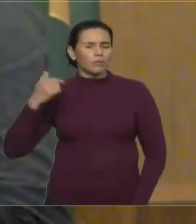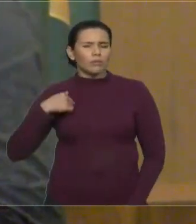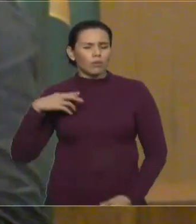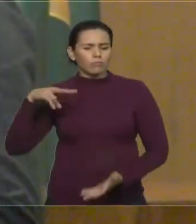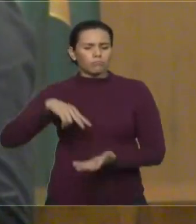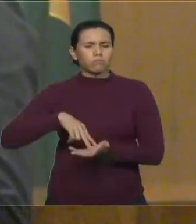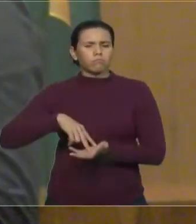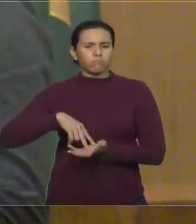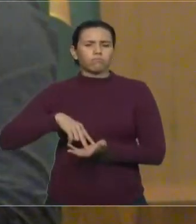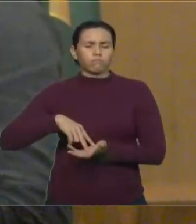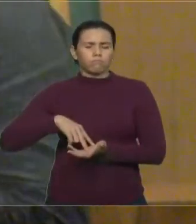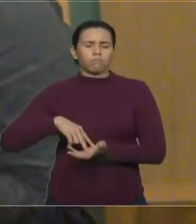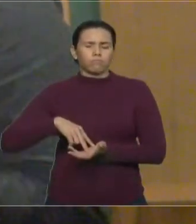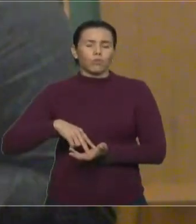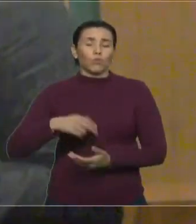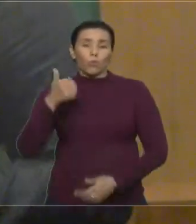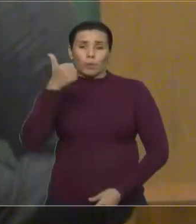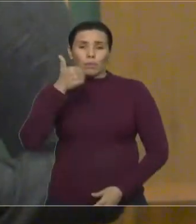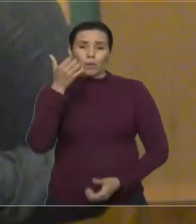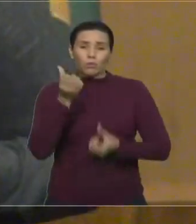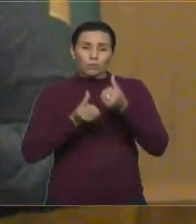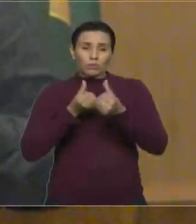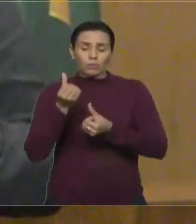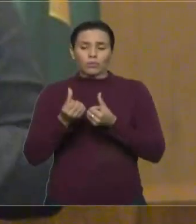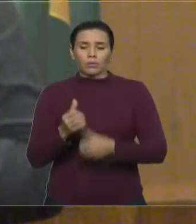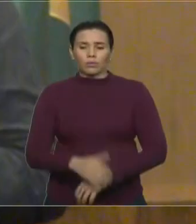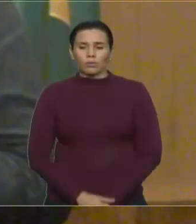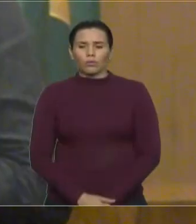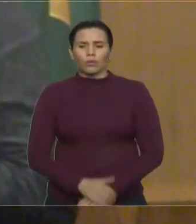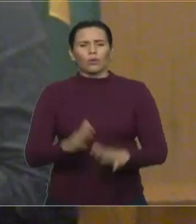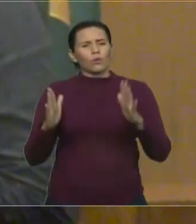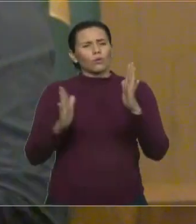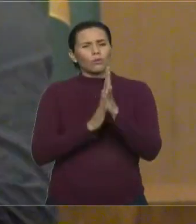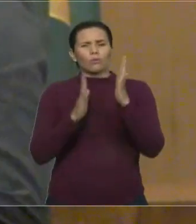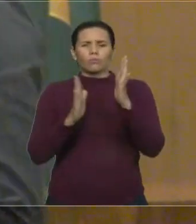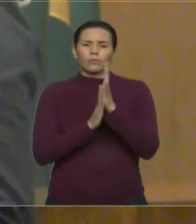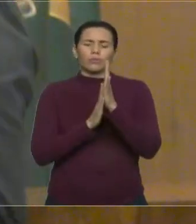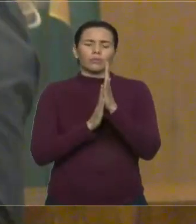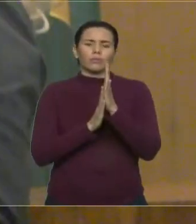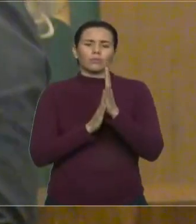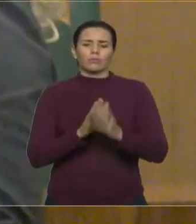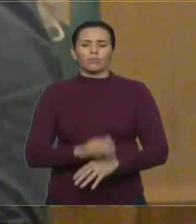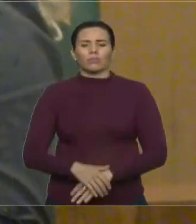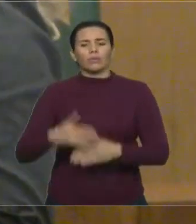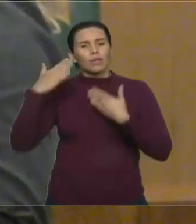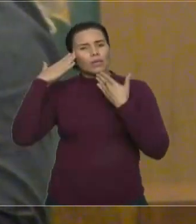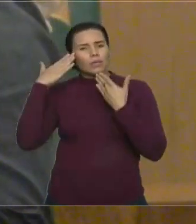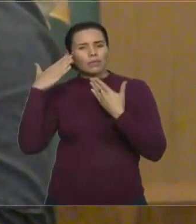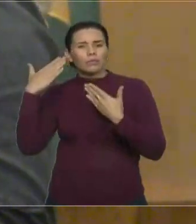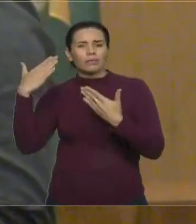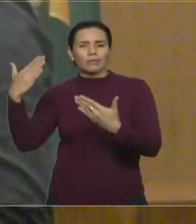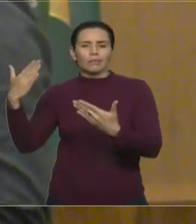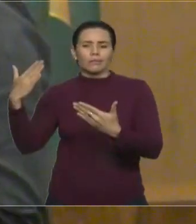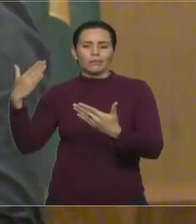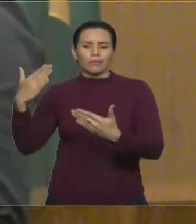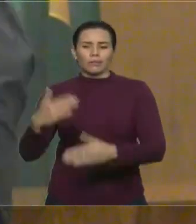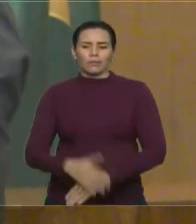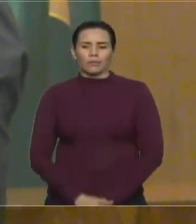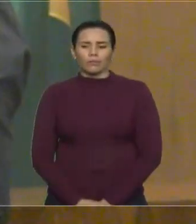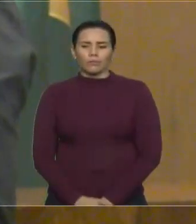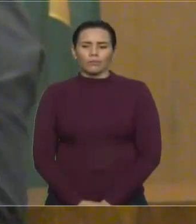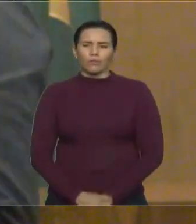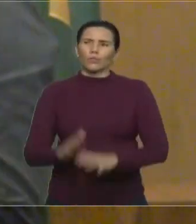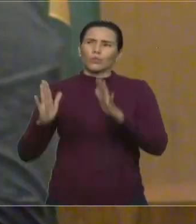tribuna, louvando, agradecendo e tributando ao meu Deus.